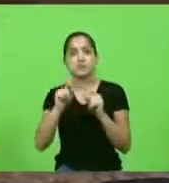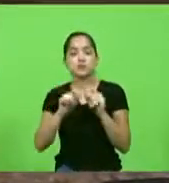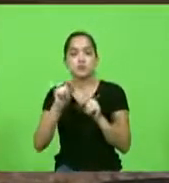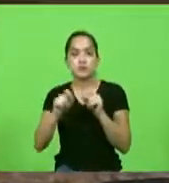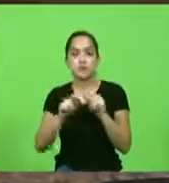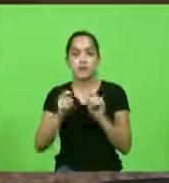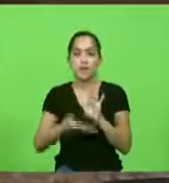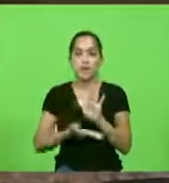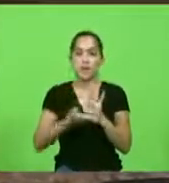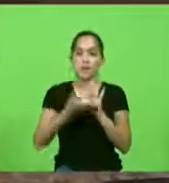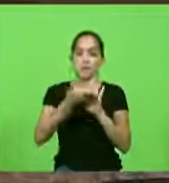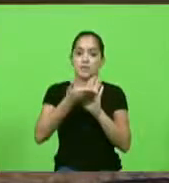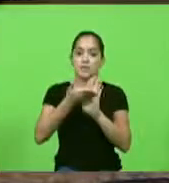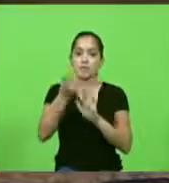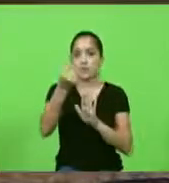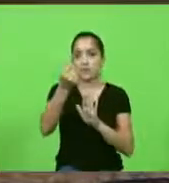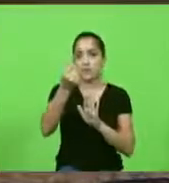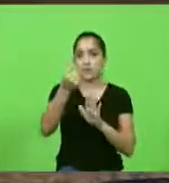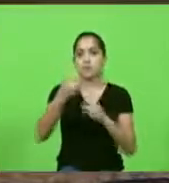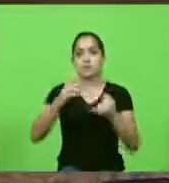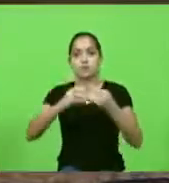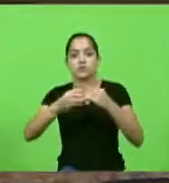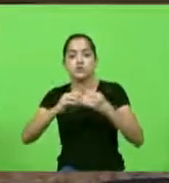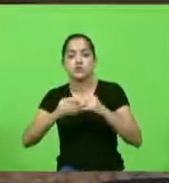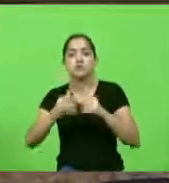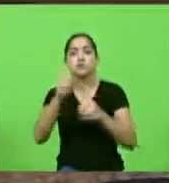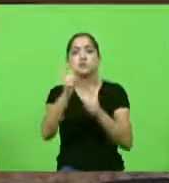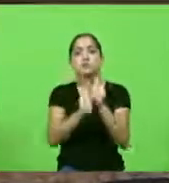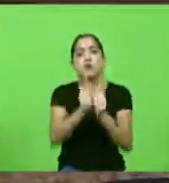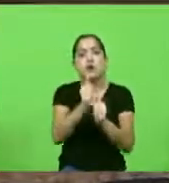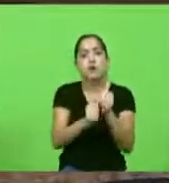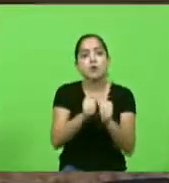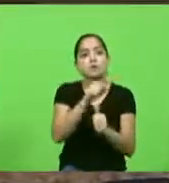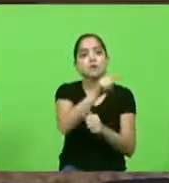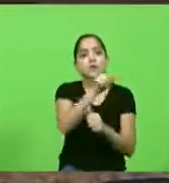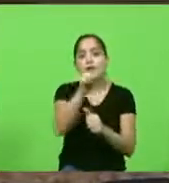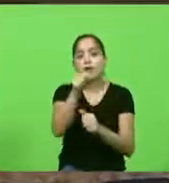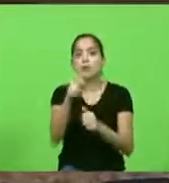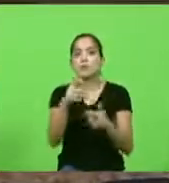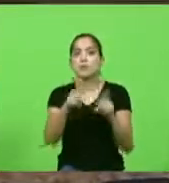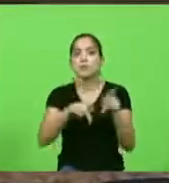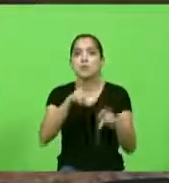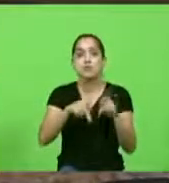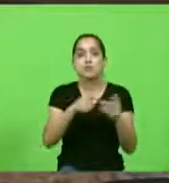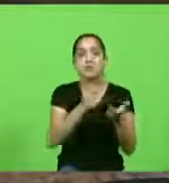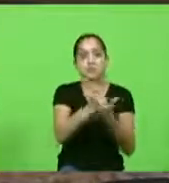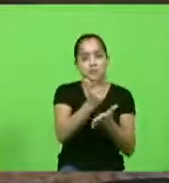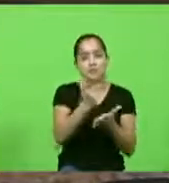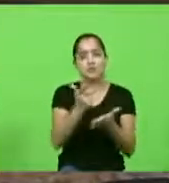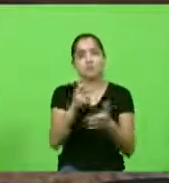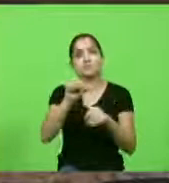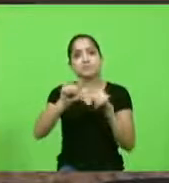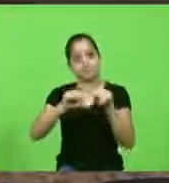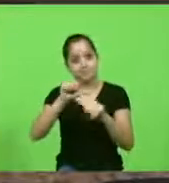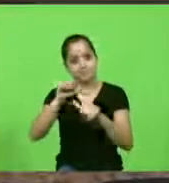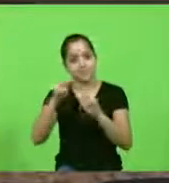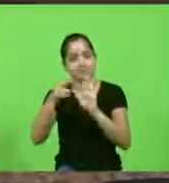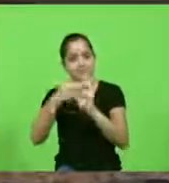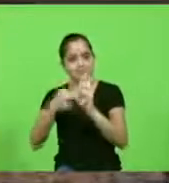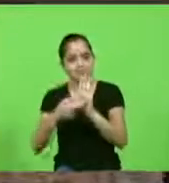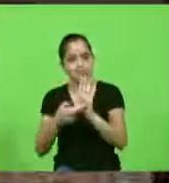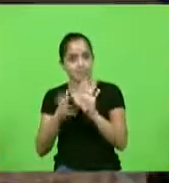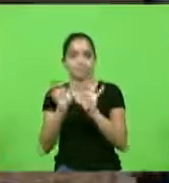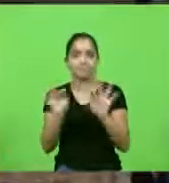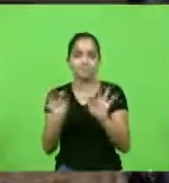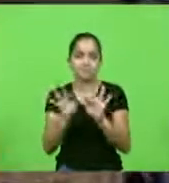aumentar o preço do feijão e do arroz para o pobre pagar a sua previdência uma regra de transição mais suave talvez um